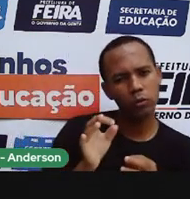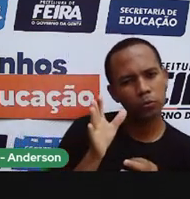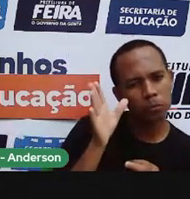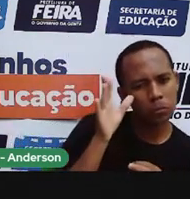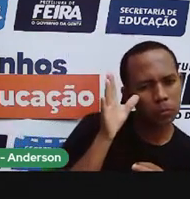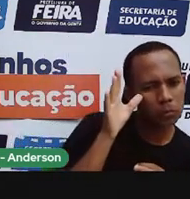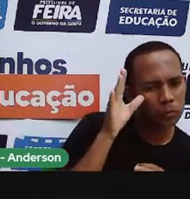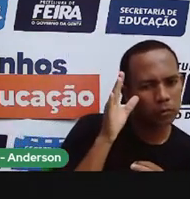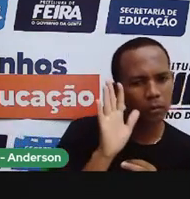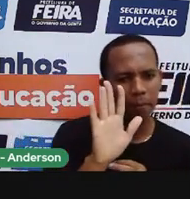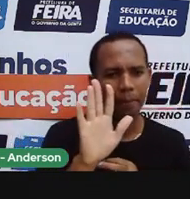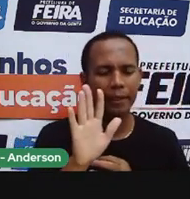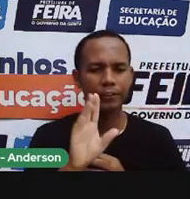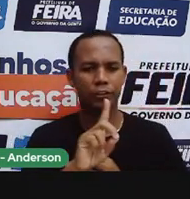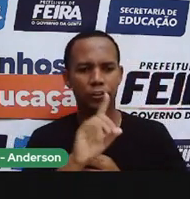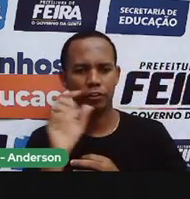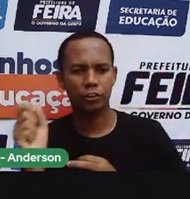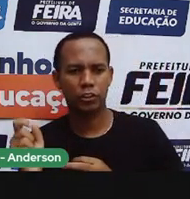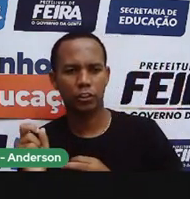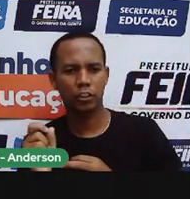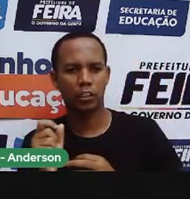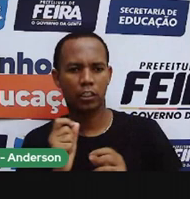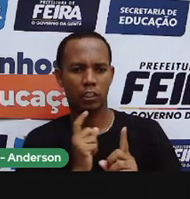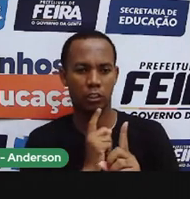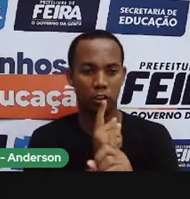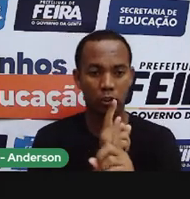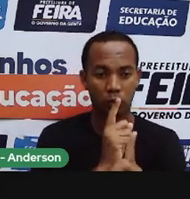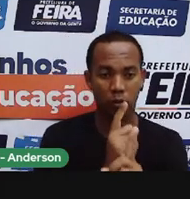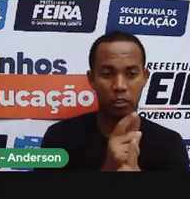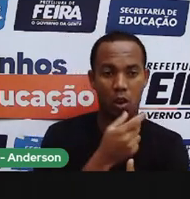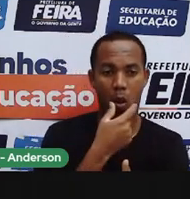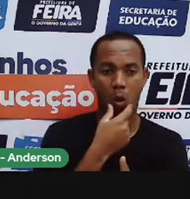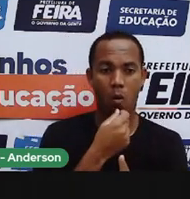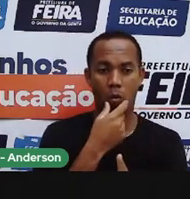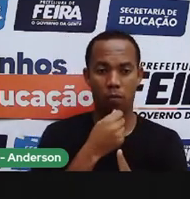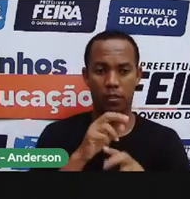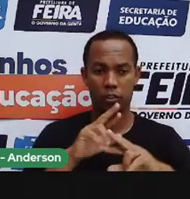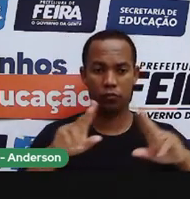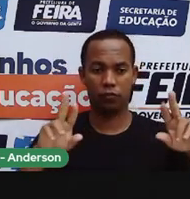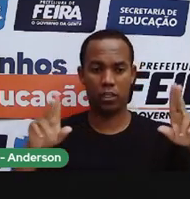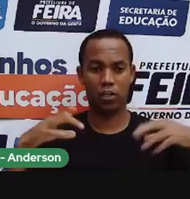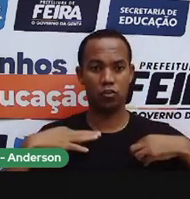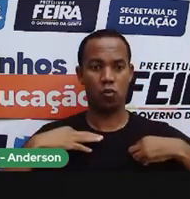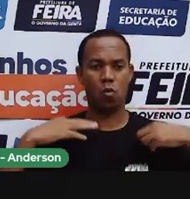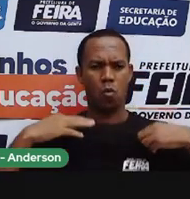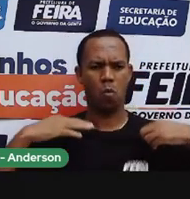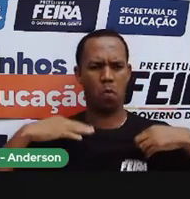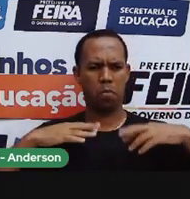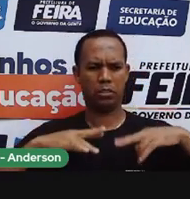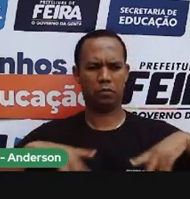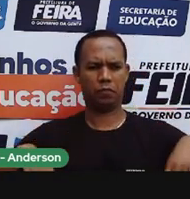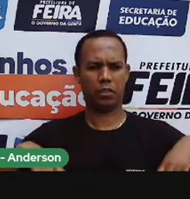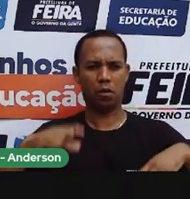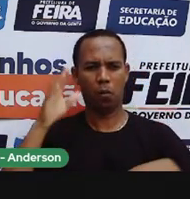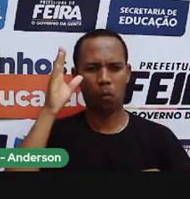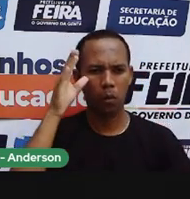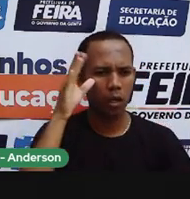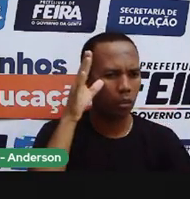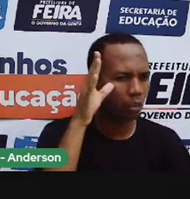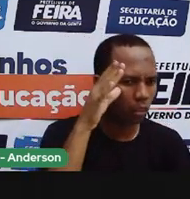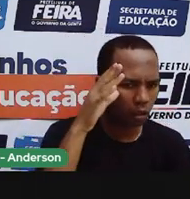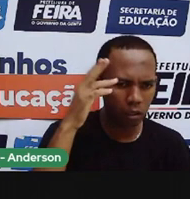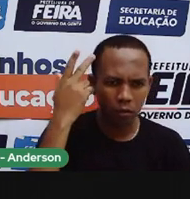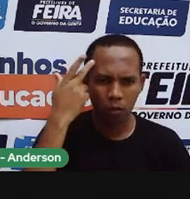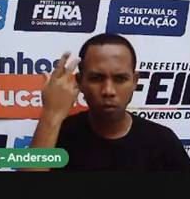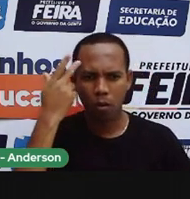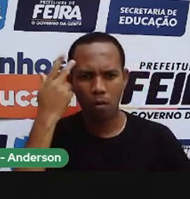no entanto, aconteceu. Conheci alguns homens diferentes, cobertos de panos. Com curiosidade normal, de